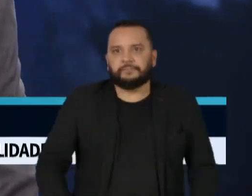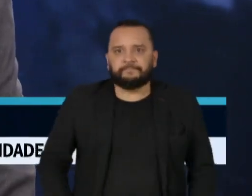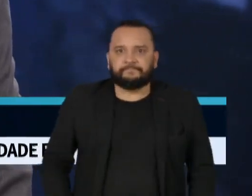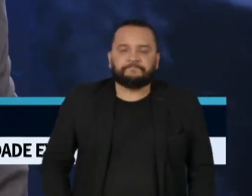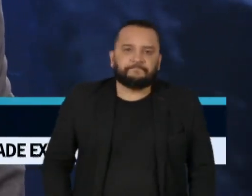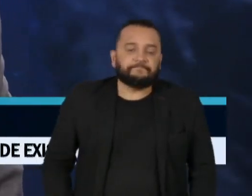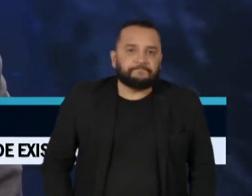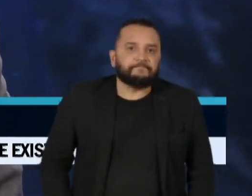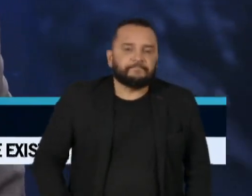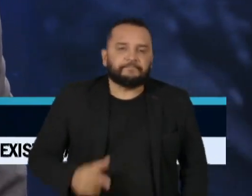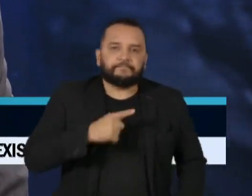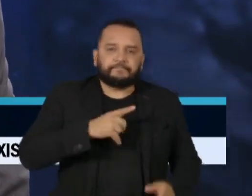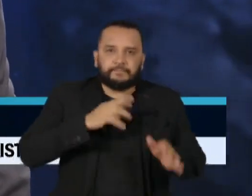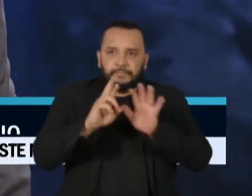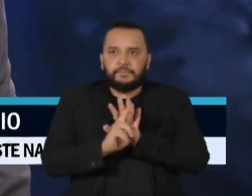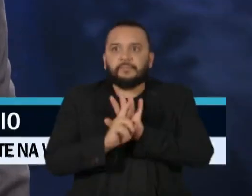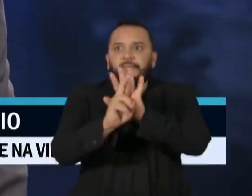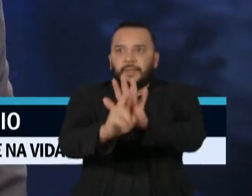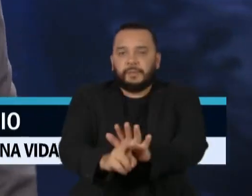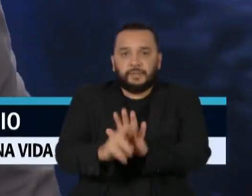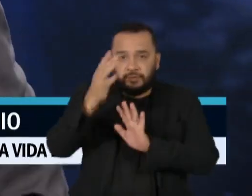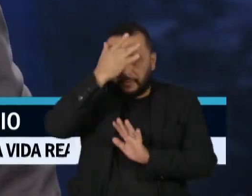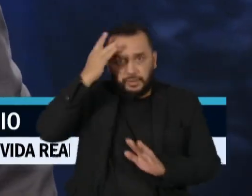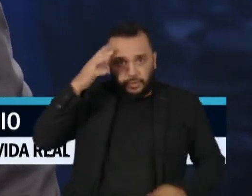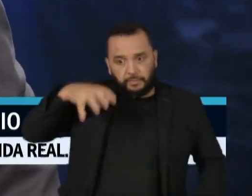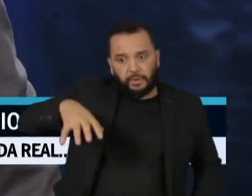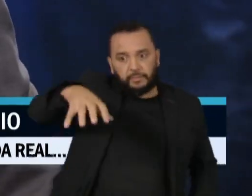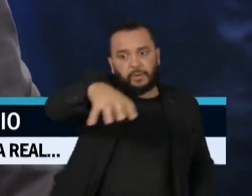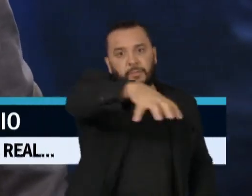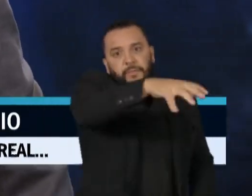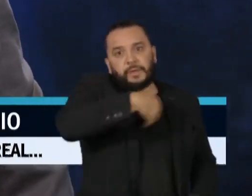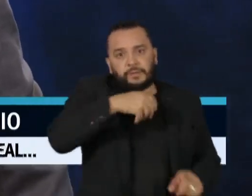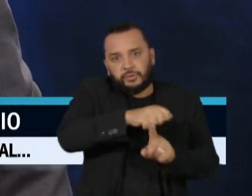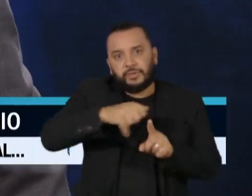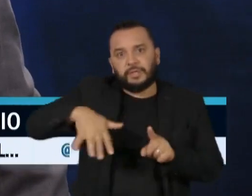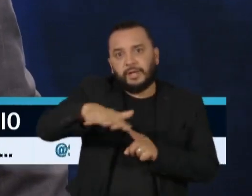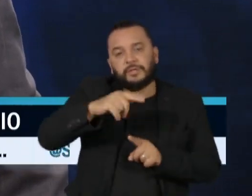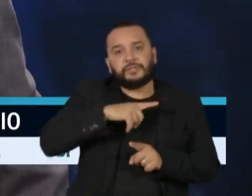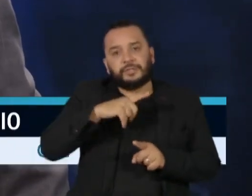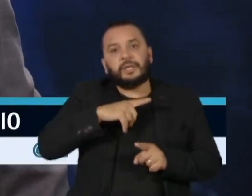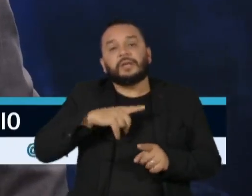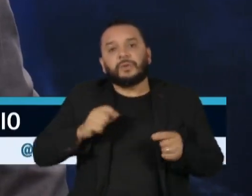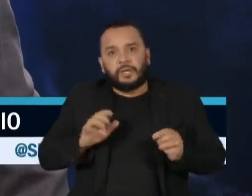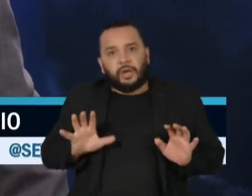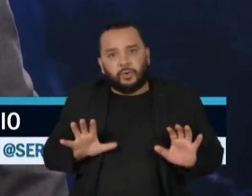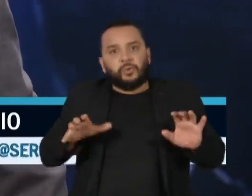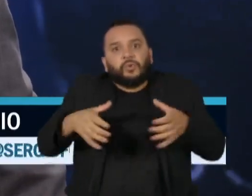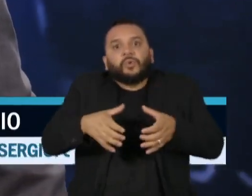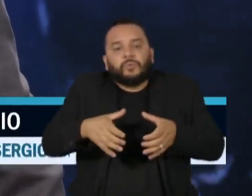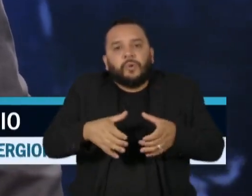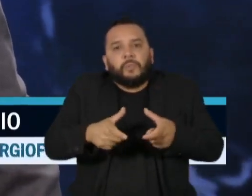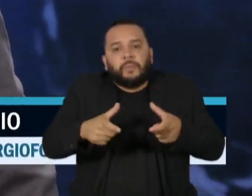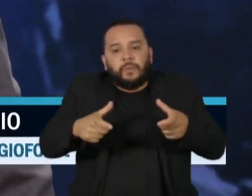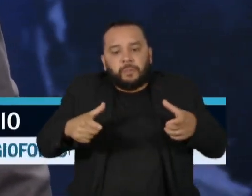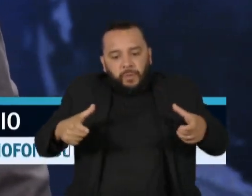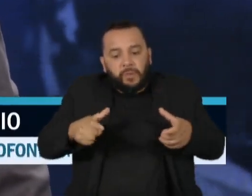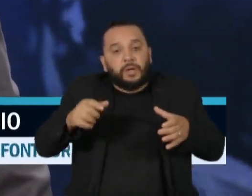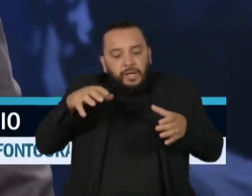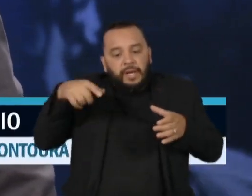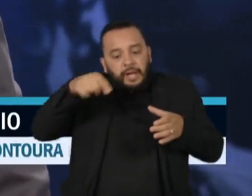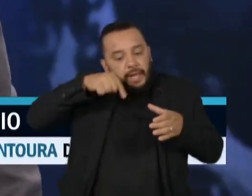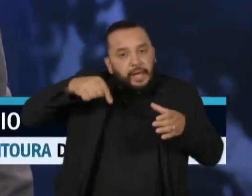Representantes de diversos setores da sociedade devem compor o chamado Conselhão do Governo Lula. A ideia é que as sugestões